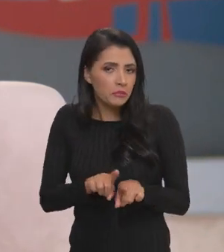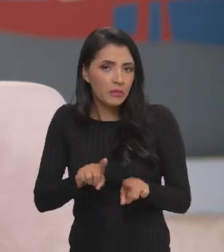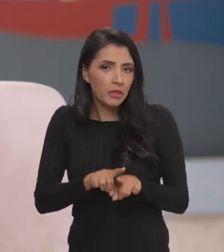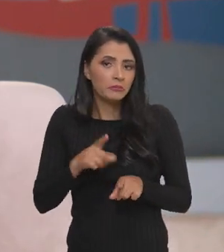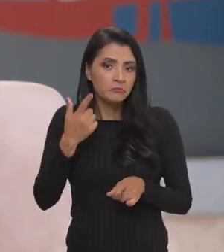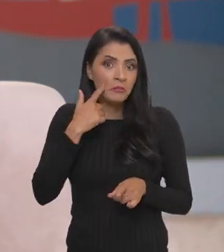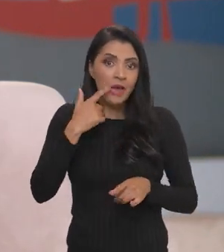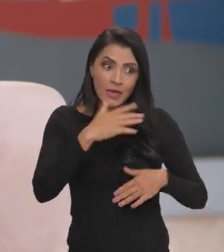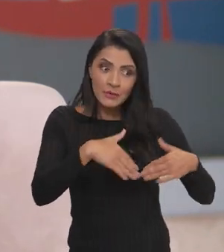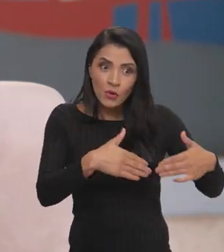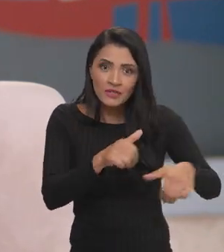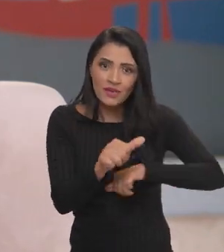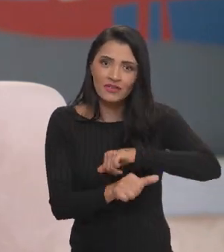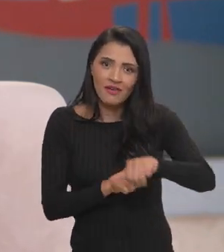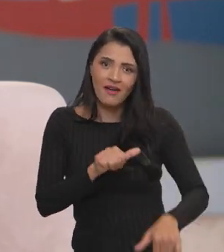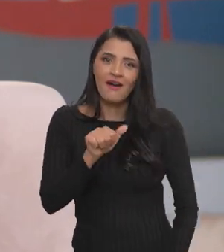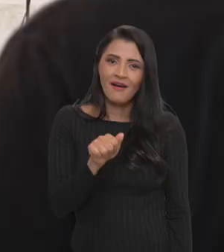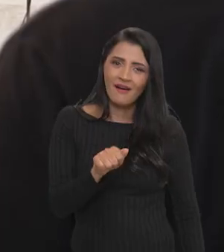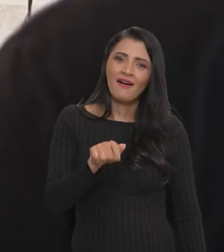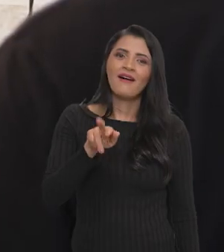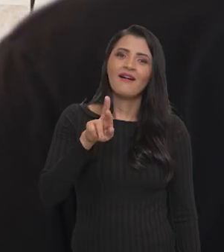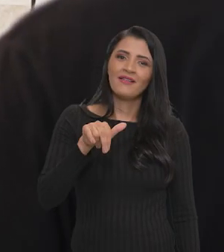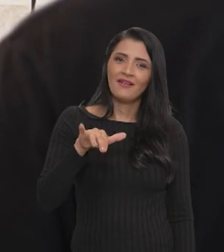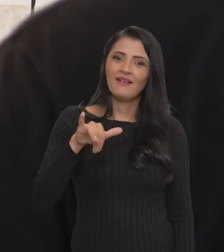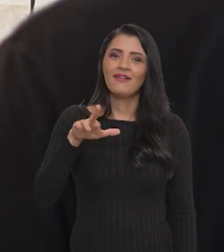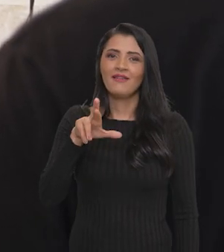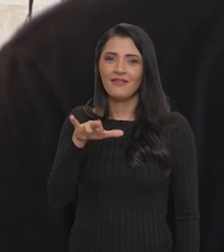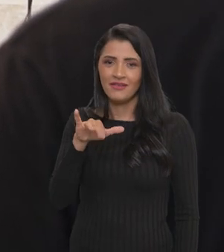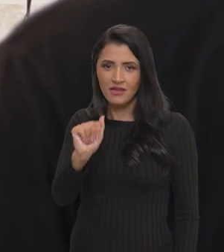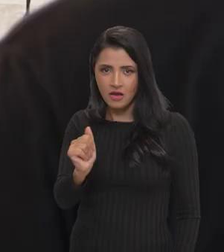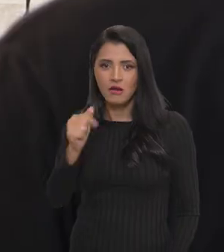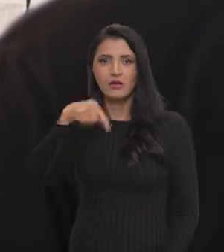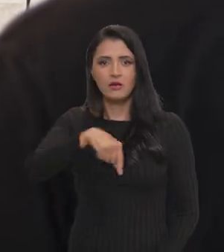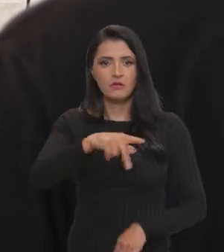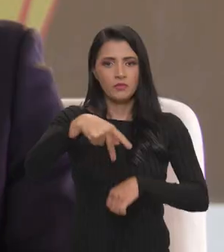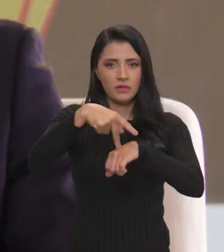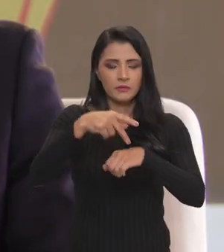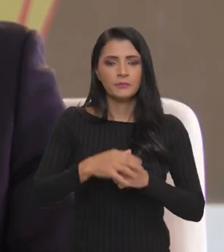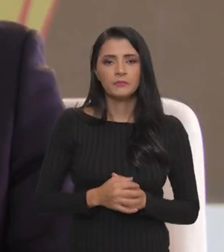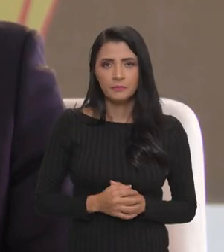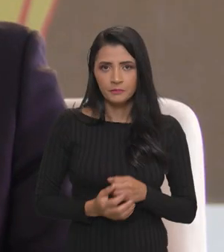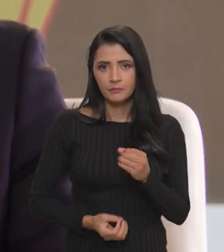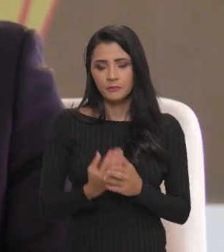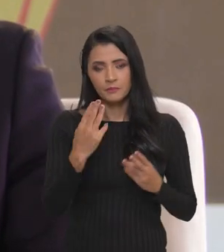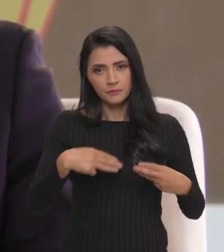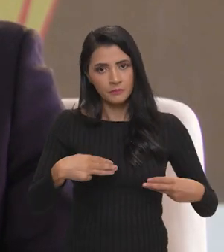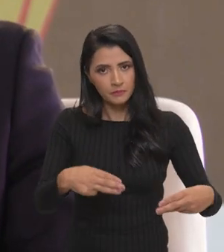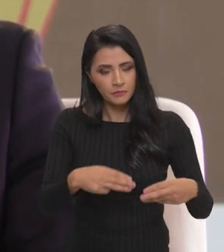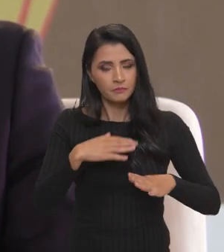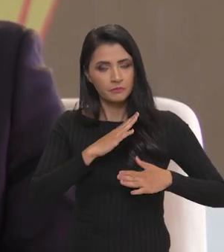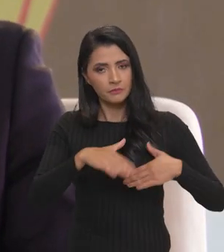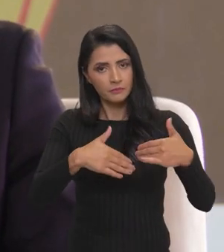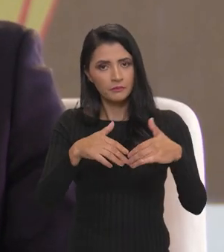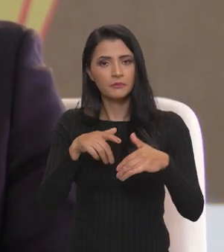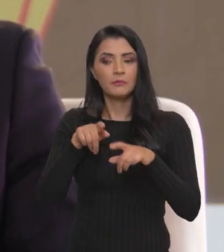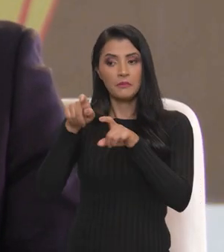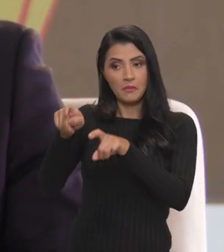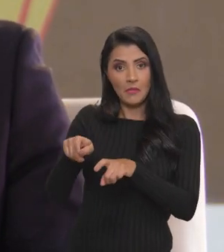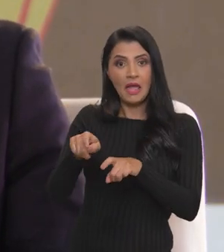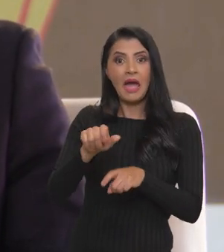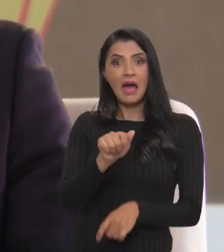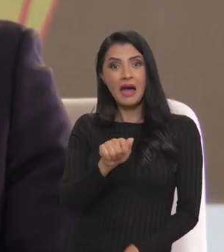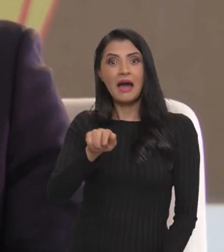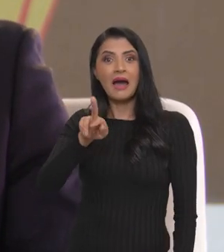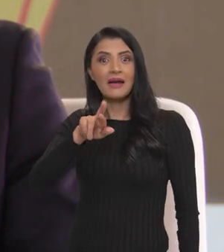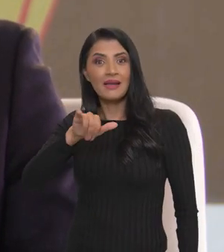possa destinar para o processo de reforma agrária no nosso país. A recriação do Ministério do Desenvolvimento Agrário e